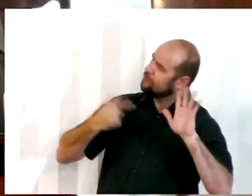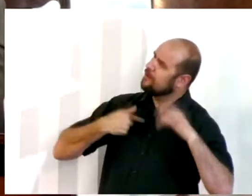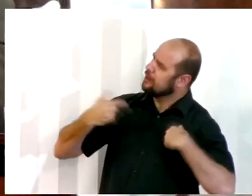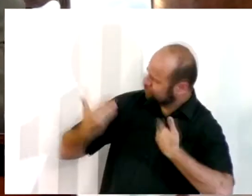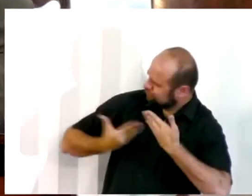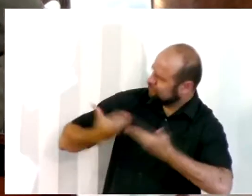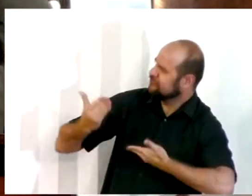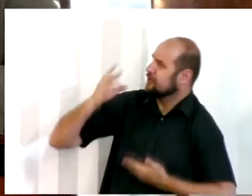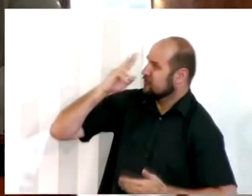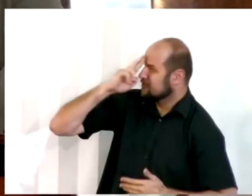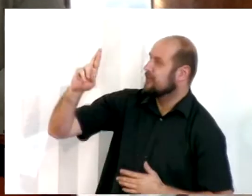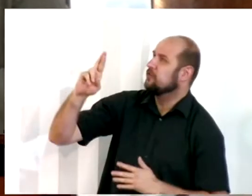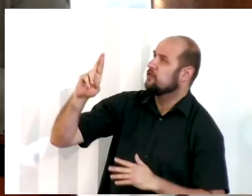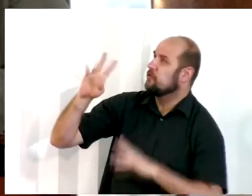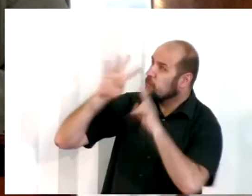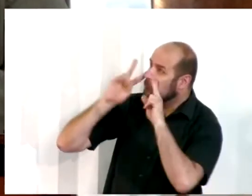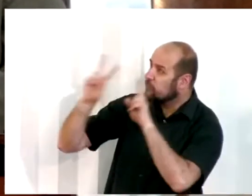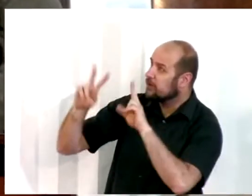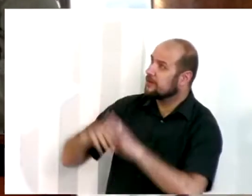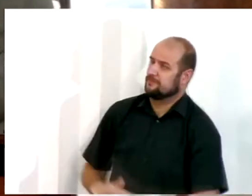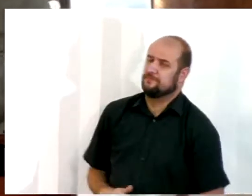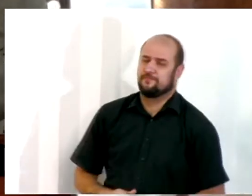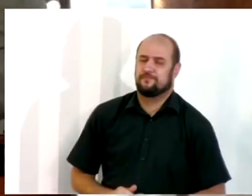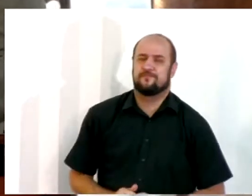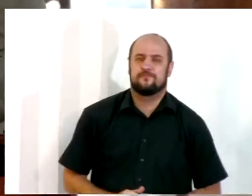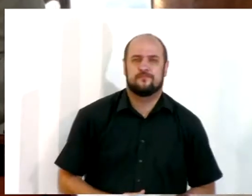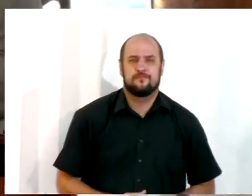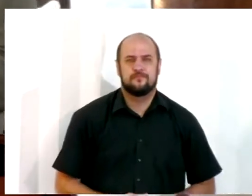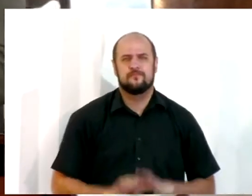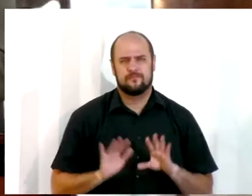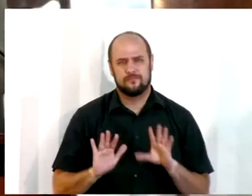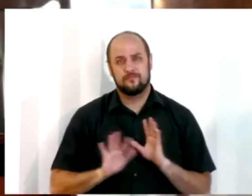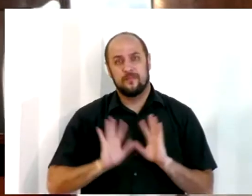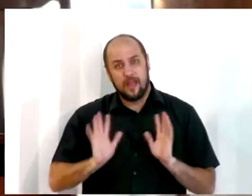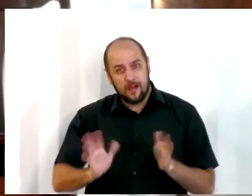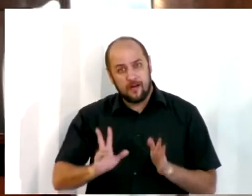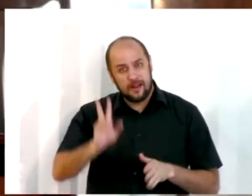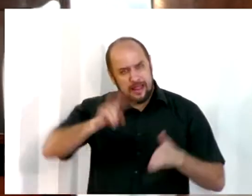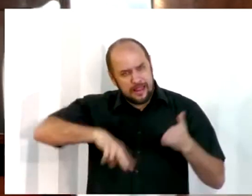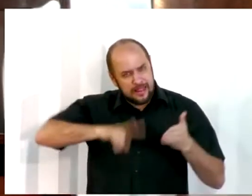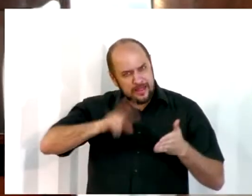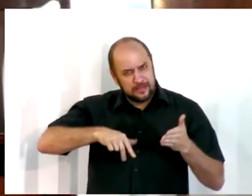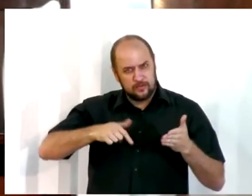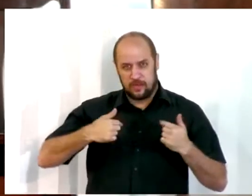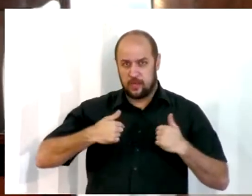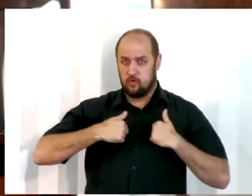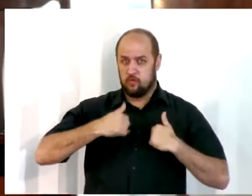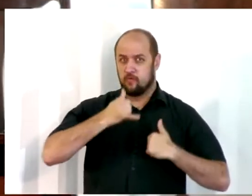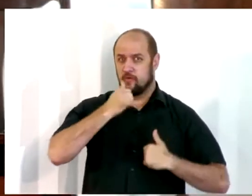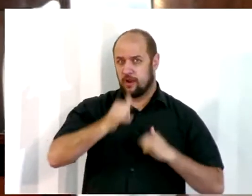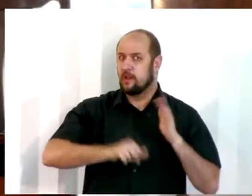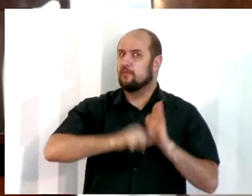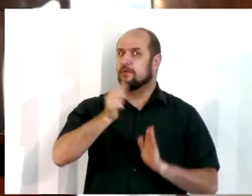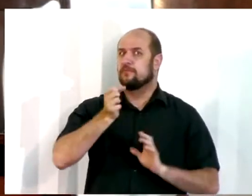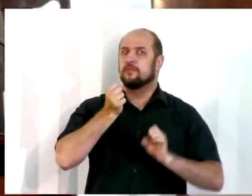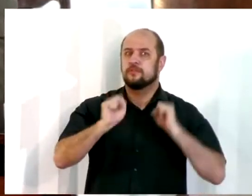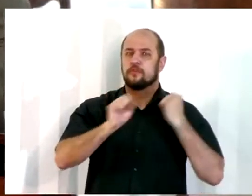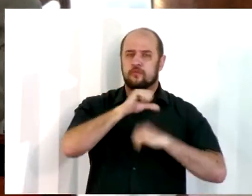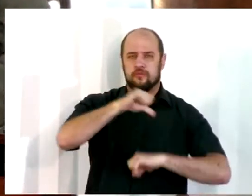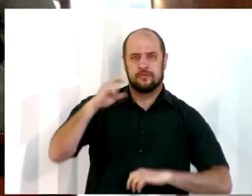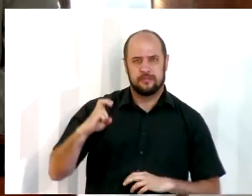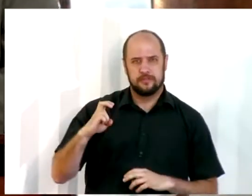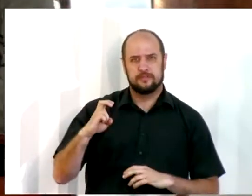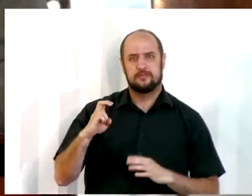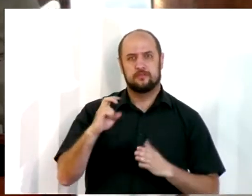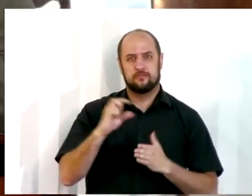eu quero fazer aqui agora com vocês uma leitura alternada desses dois versos. Eu vou falar o Salmo 95, o